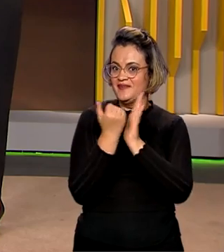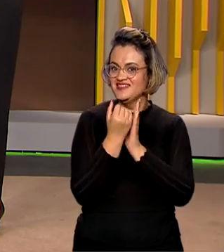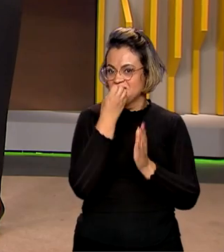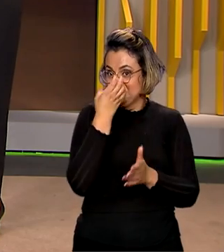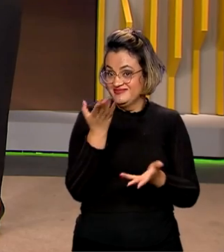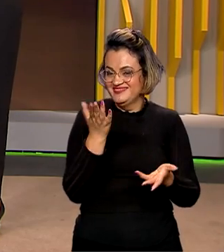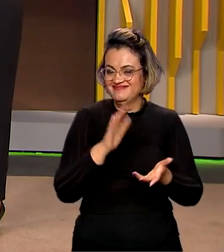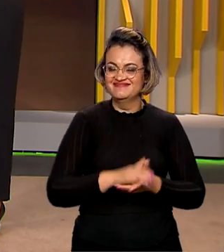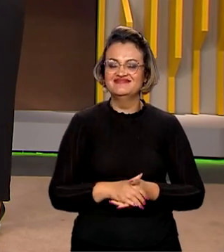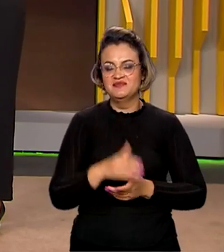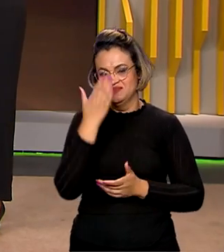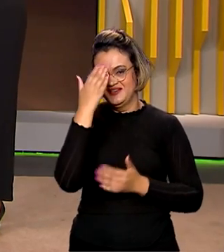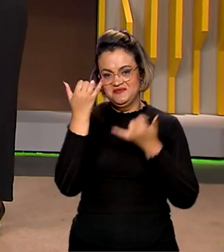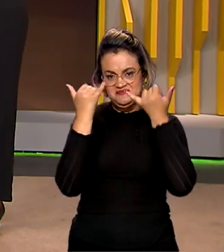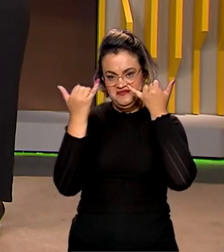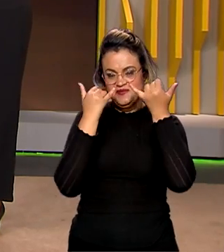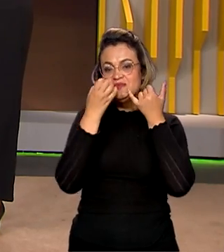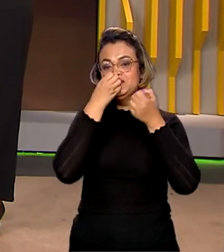bom, né? Obrigado pelas informações. Boa noite para você. Obrigado assistir.